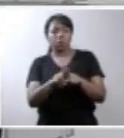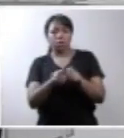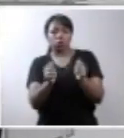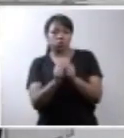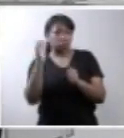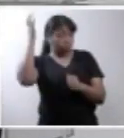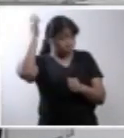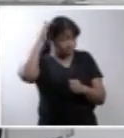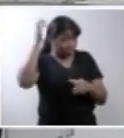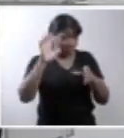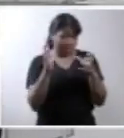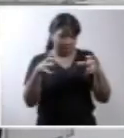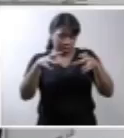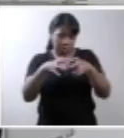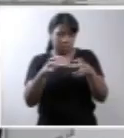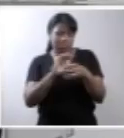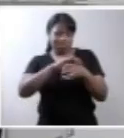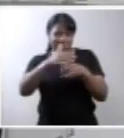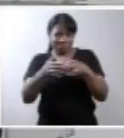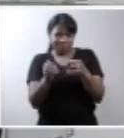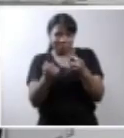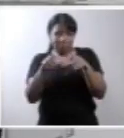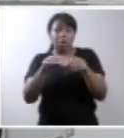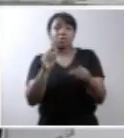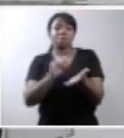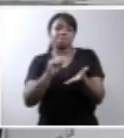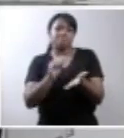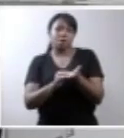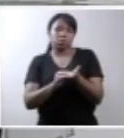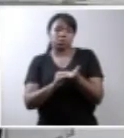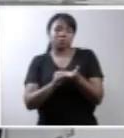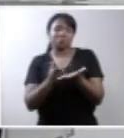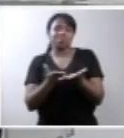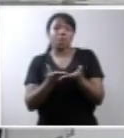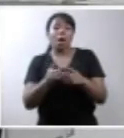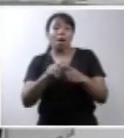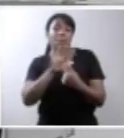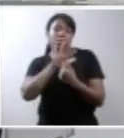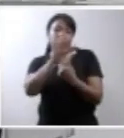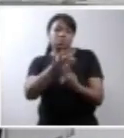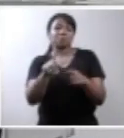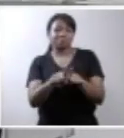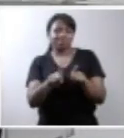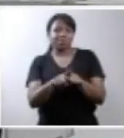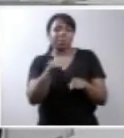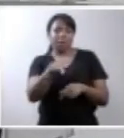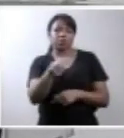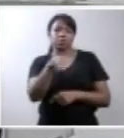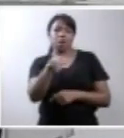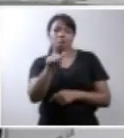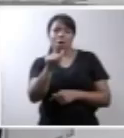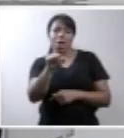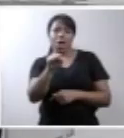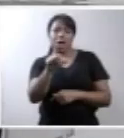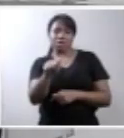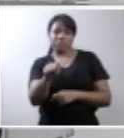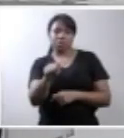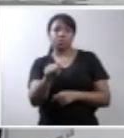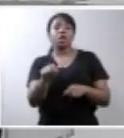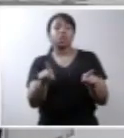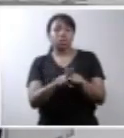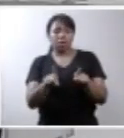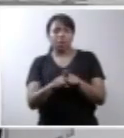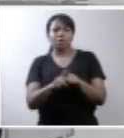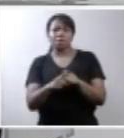craniana ou desses ossos cranianos que não se formaram maior é a exposição dessa massa e isso vai